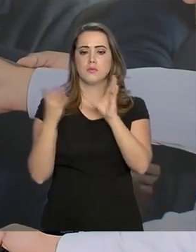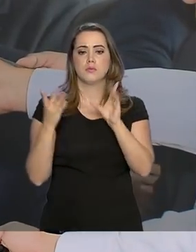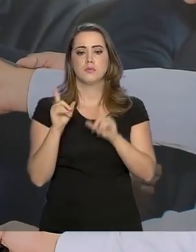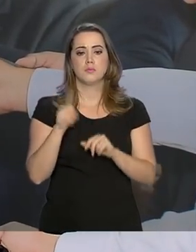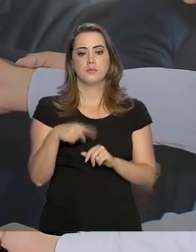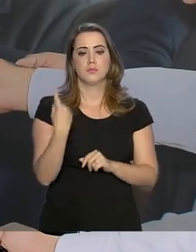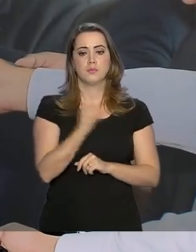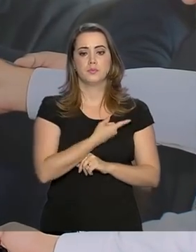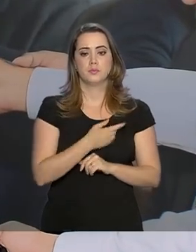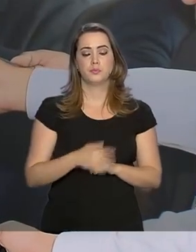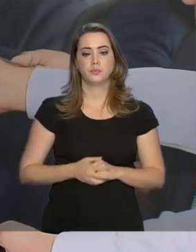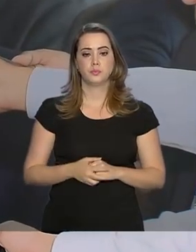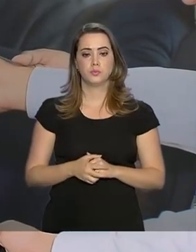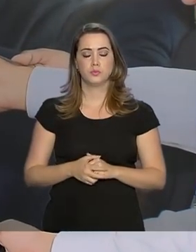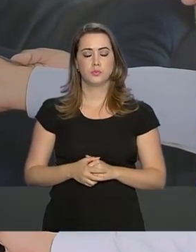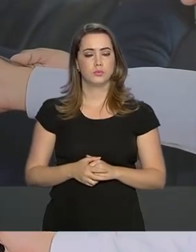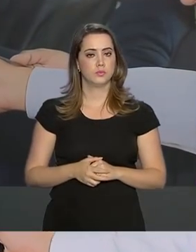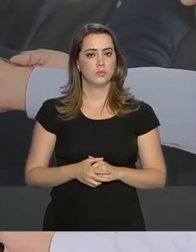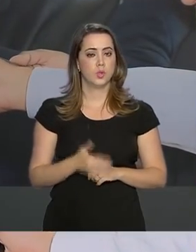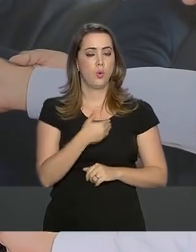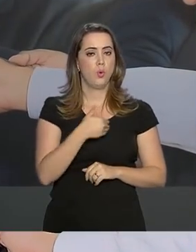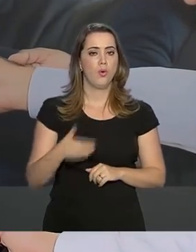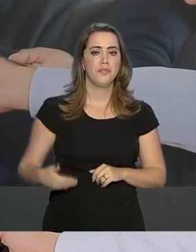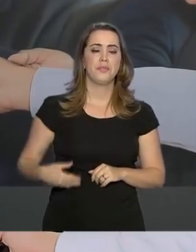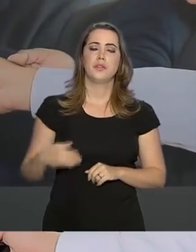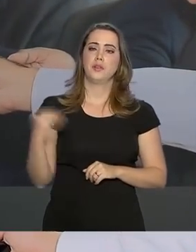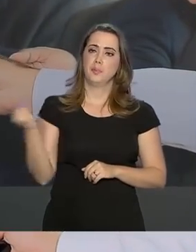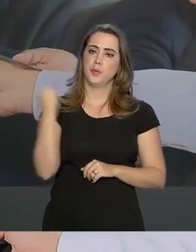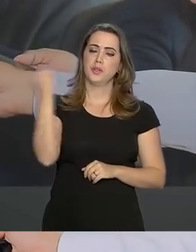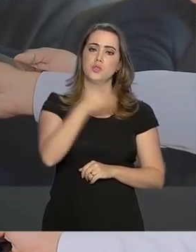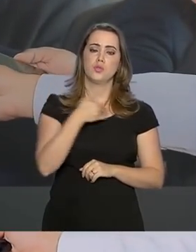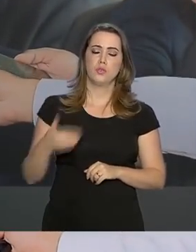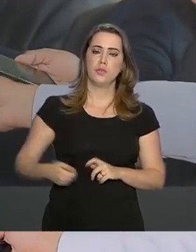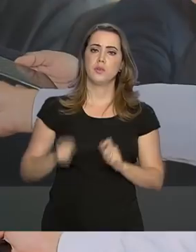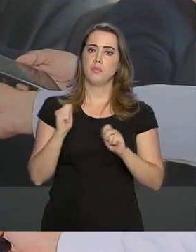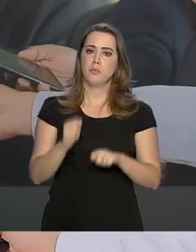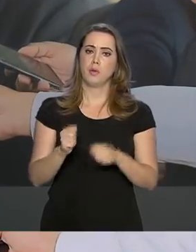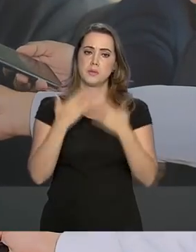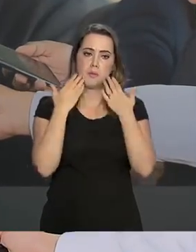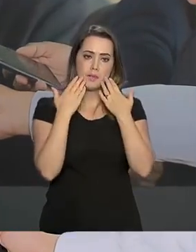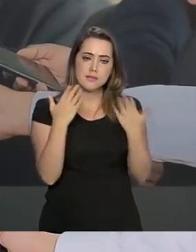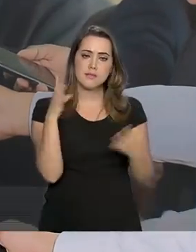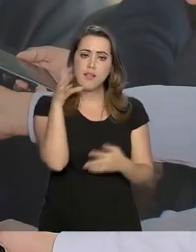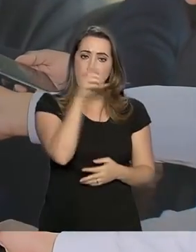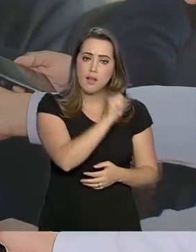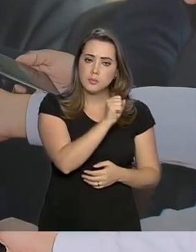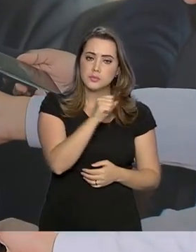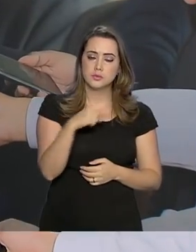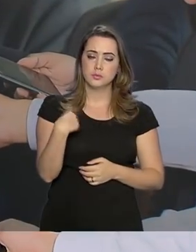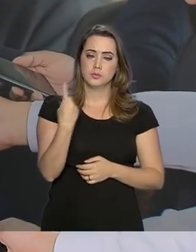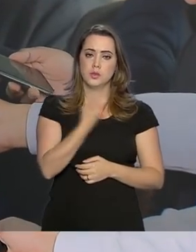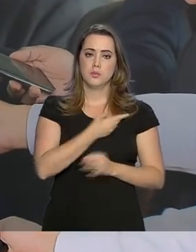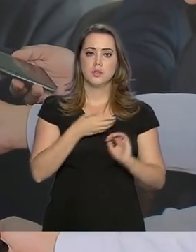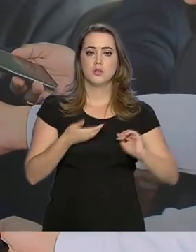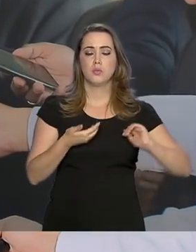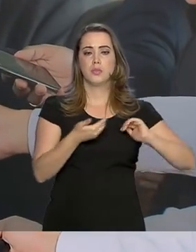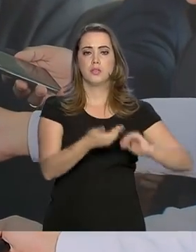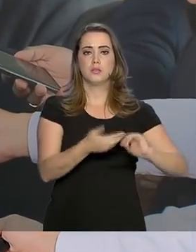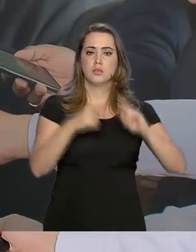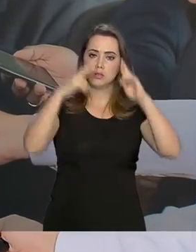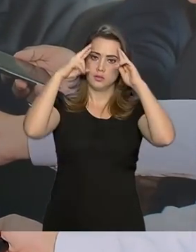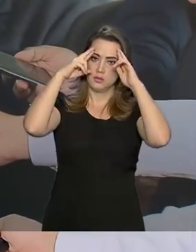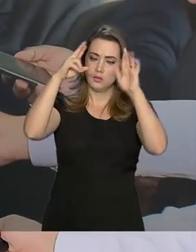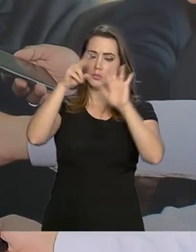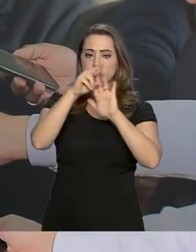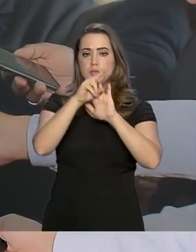que o governo possa encaminhá-lo o mais rápido possível, para que o parlamento, respeitando